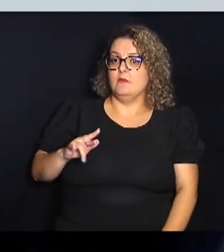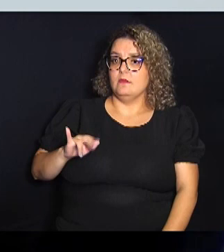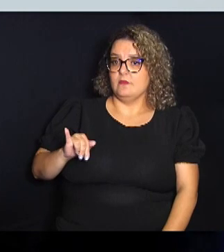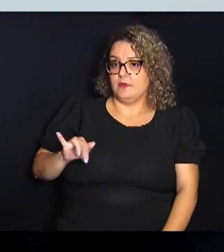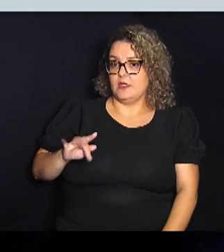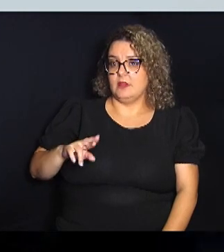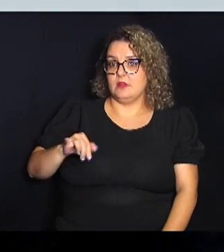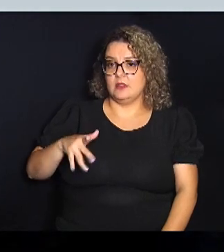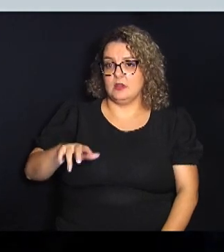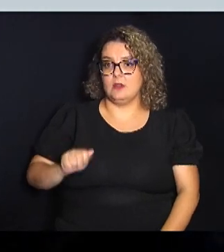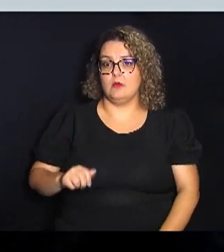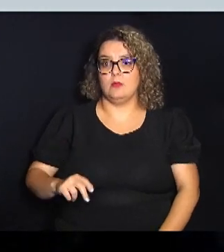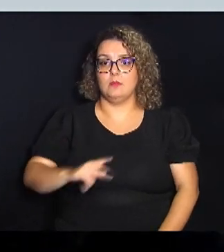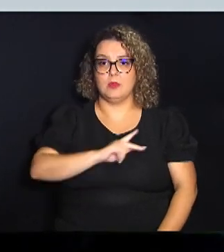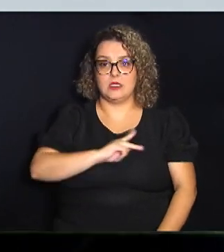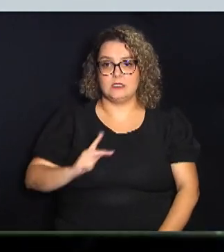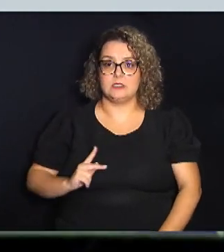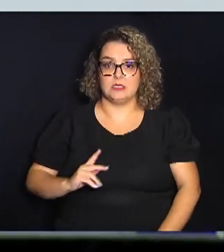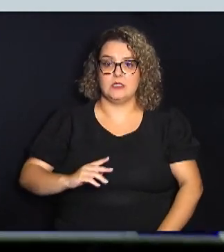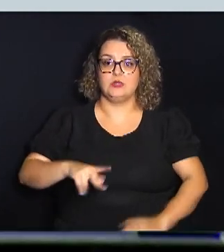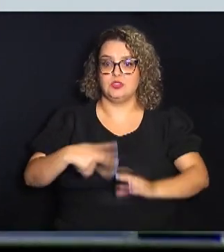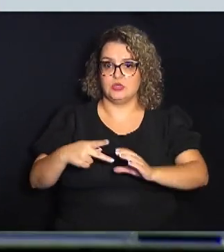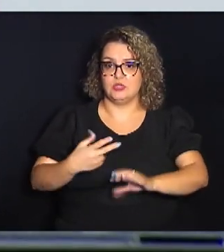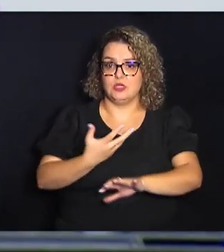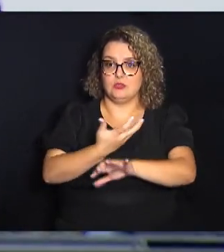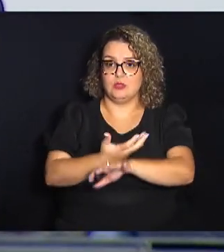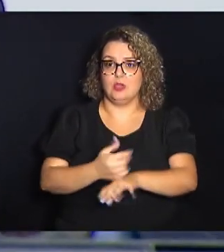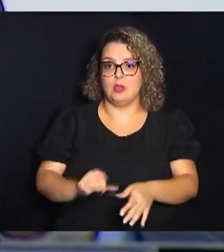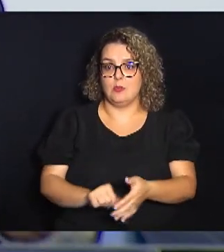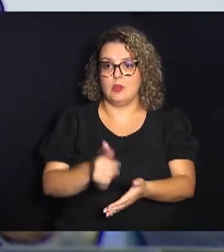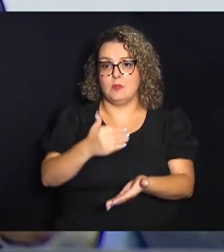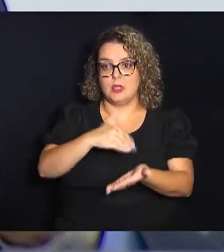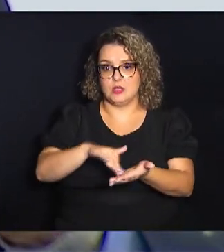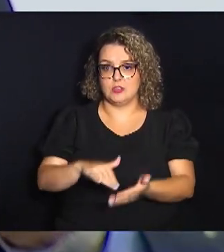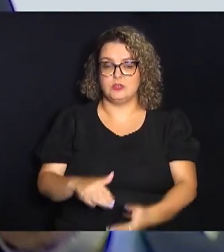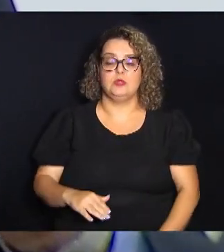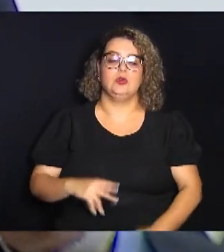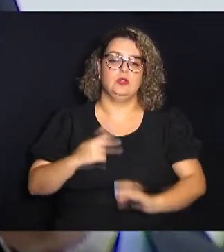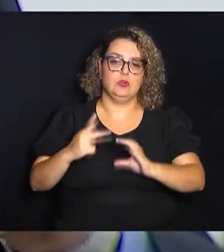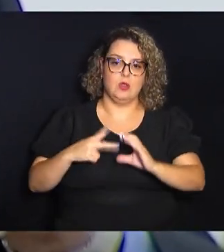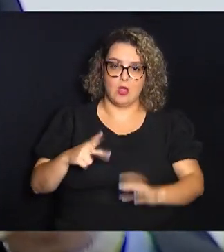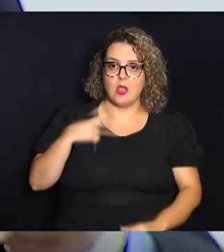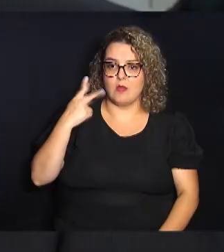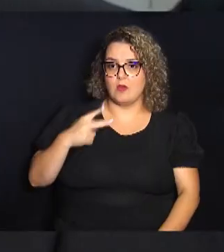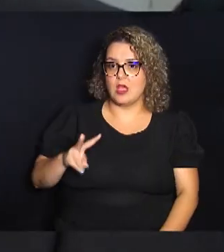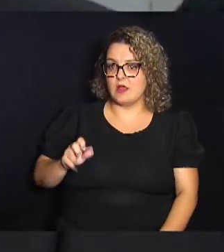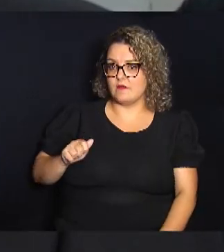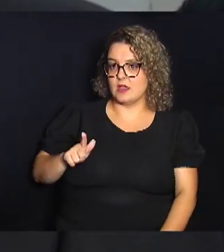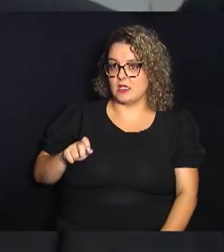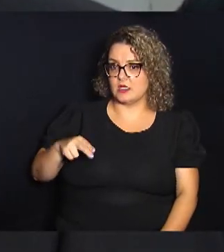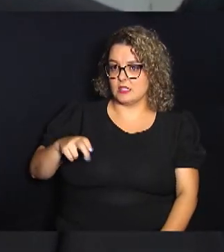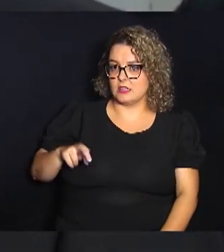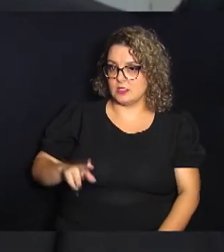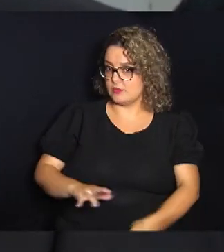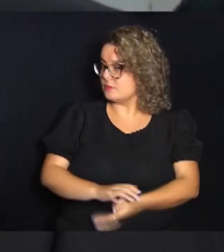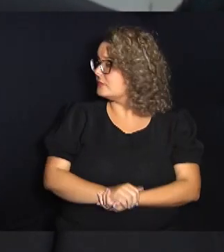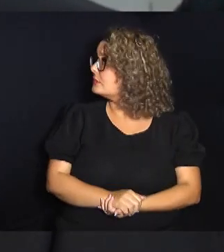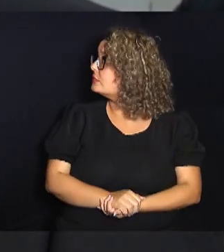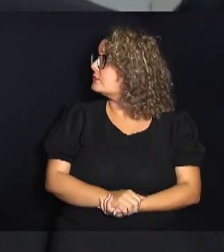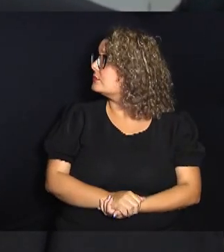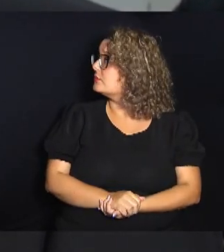da Câmara de Nova Odessa e primeiro secretário do Parlamento, vereador Wagner Moraes. O Parlamento tem